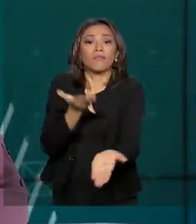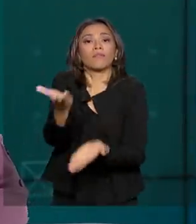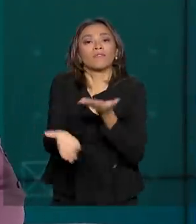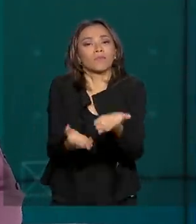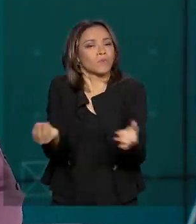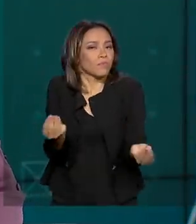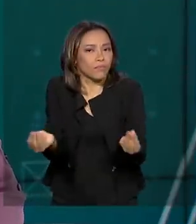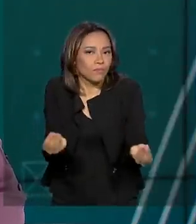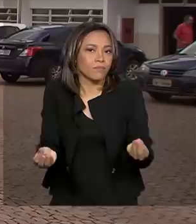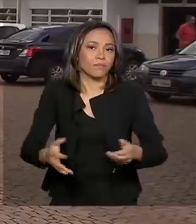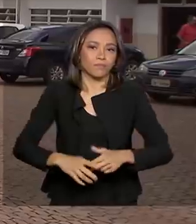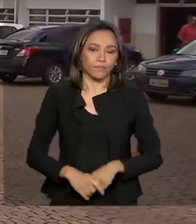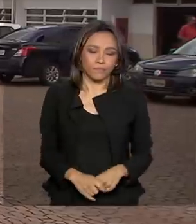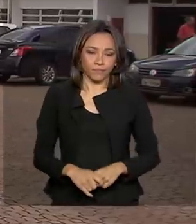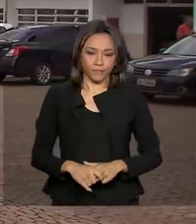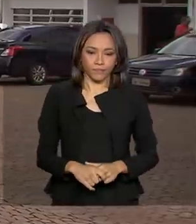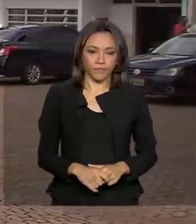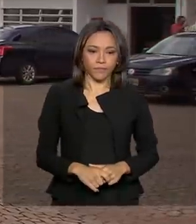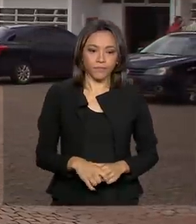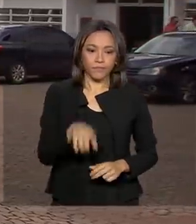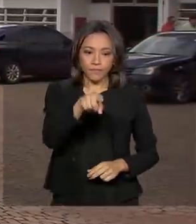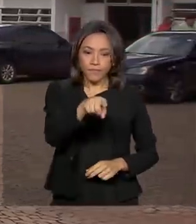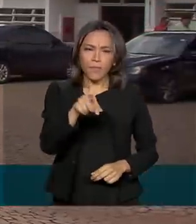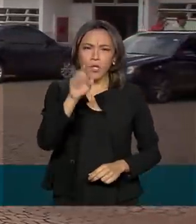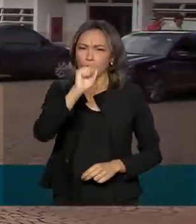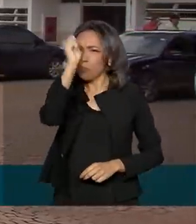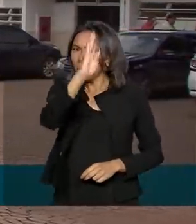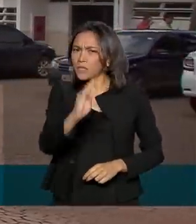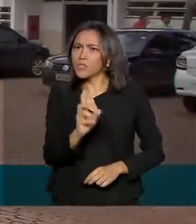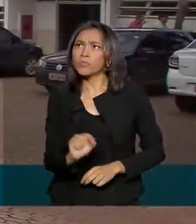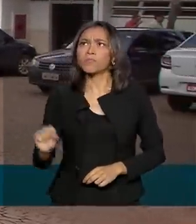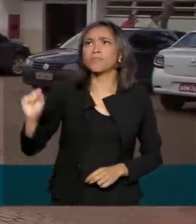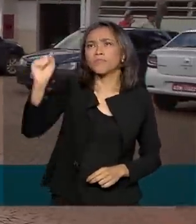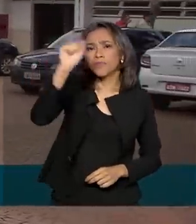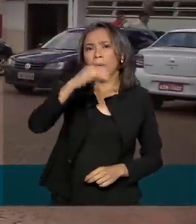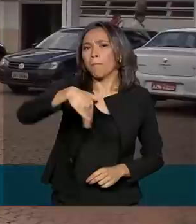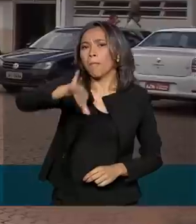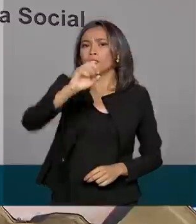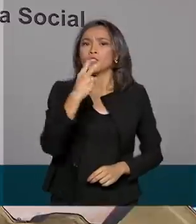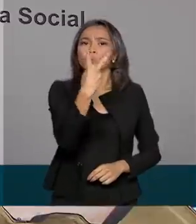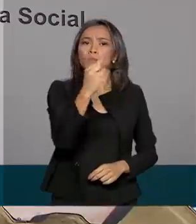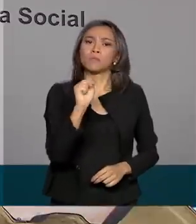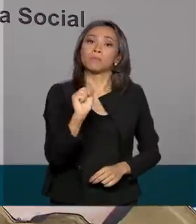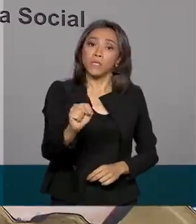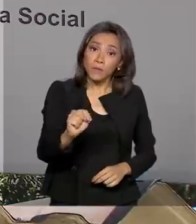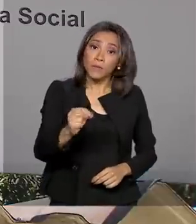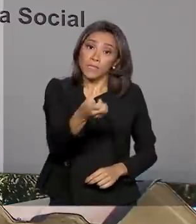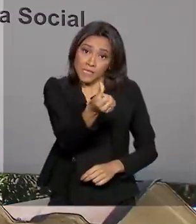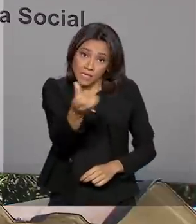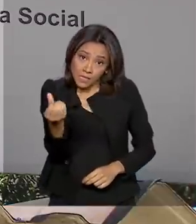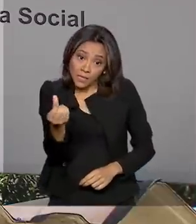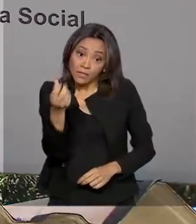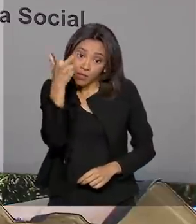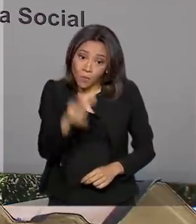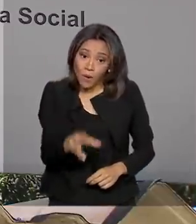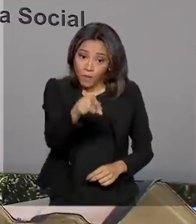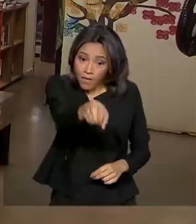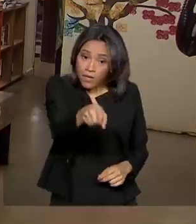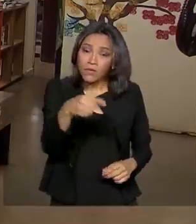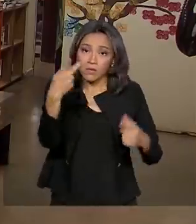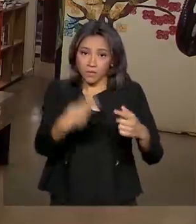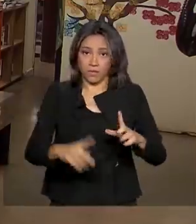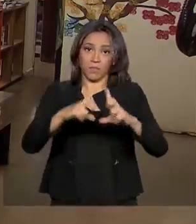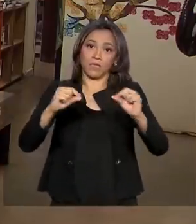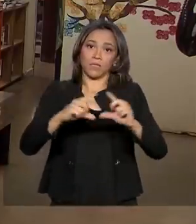população. Em todo o Brasil, existem mais de 2.600 CREAS, como este em Brasília.